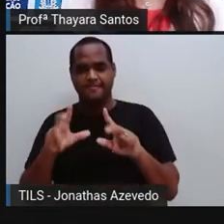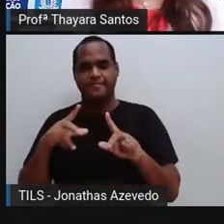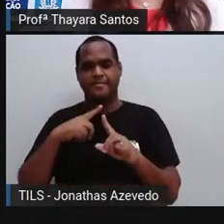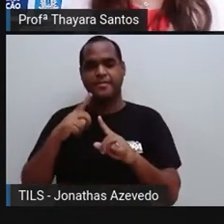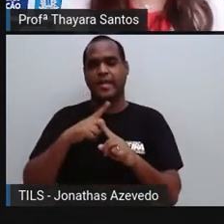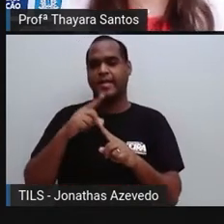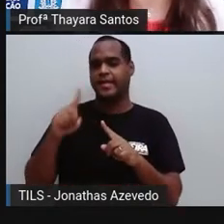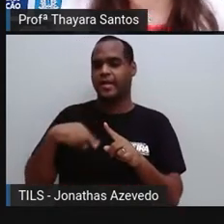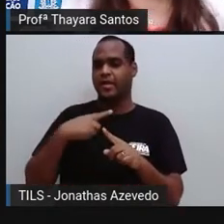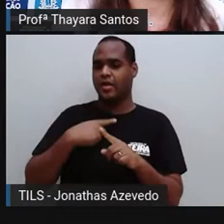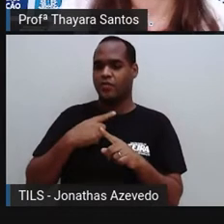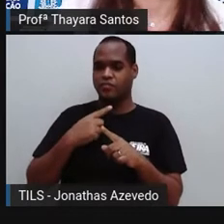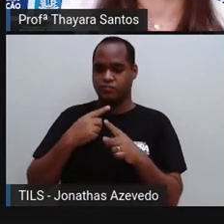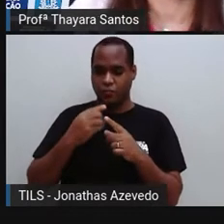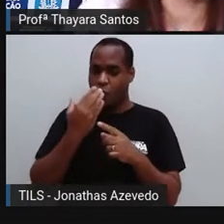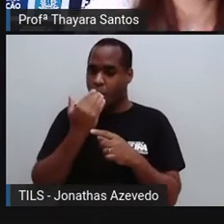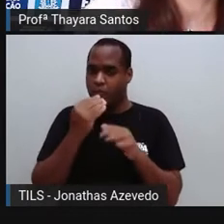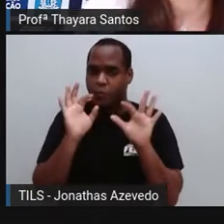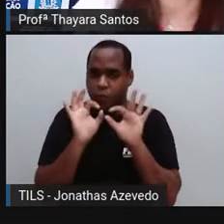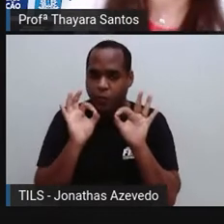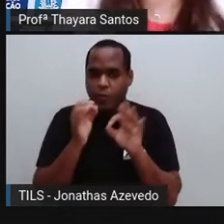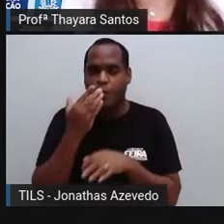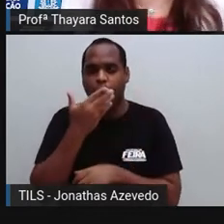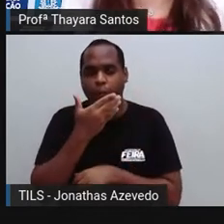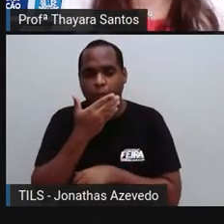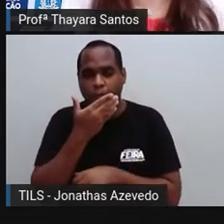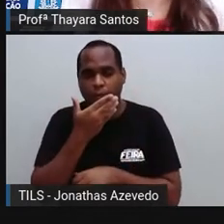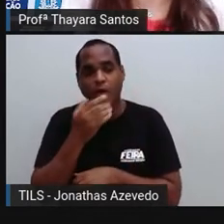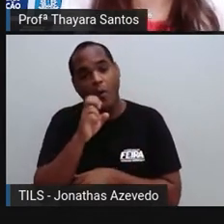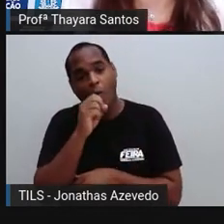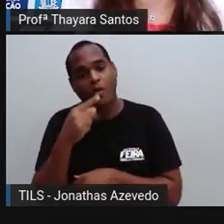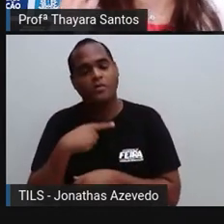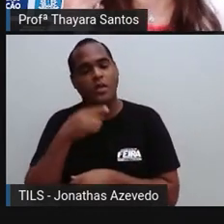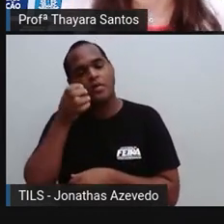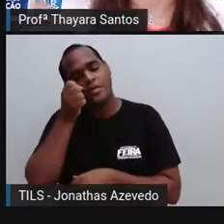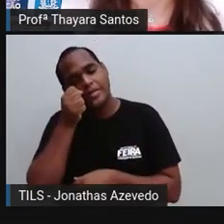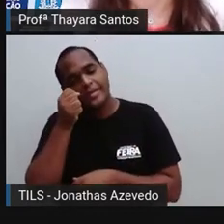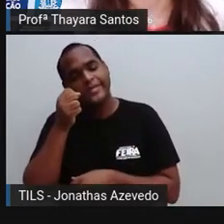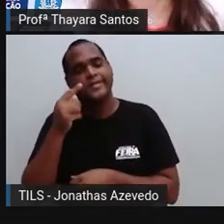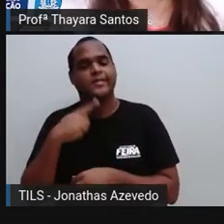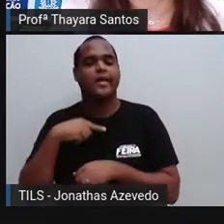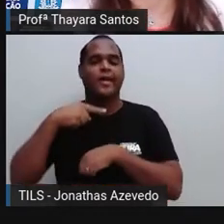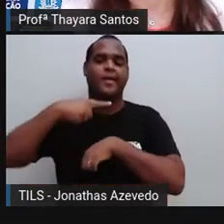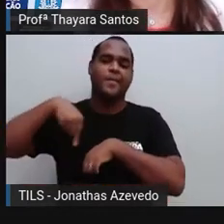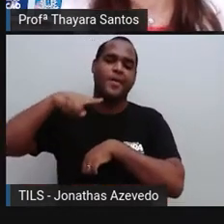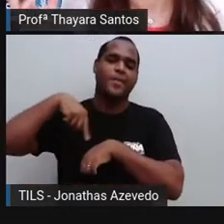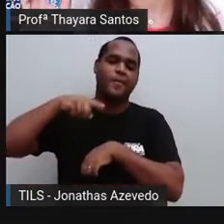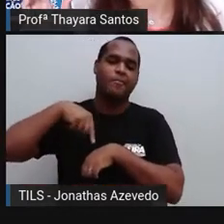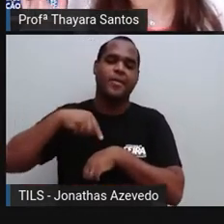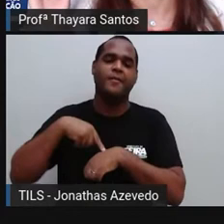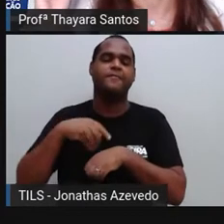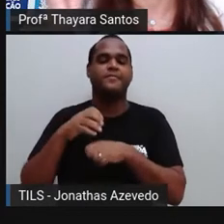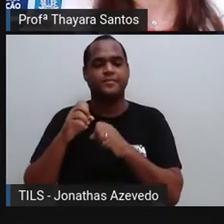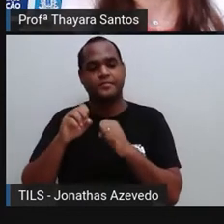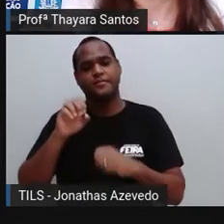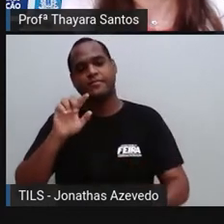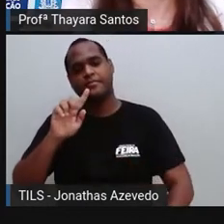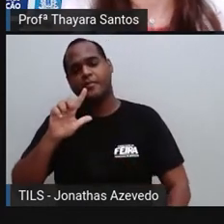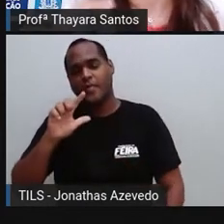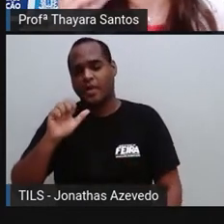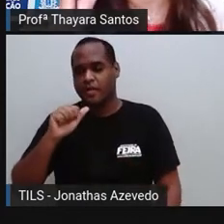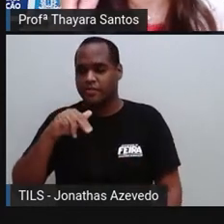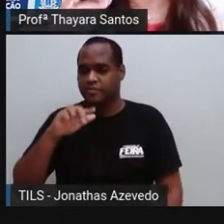na situação de jejum prolongado, como quando a gente está dormindo, que a gente fica muitas horas sem comer, o glucagon, ele é